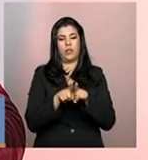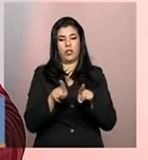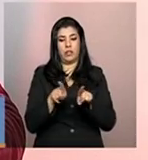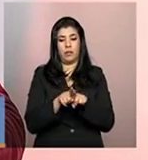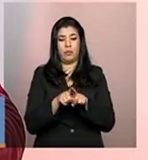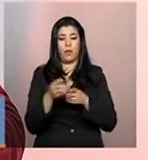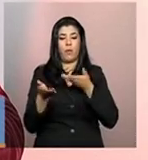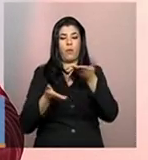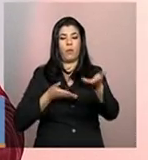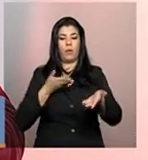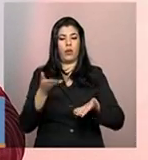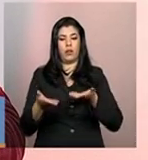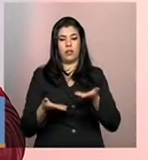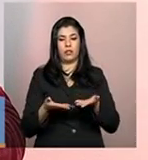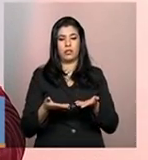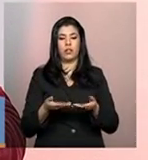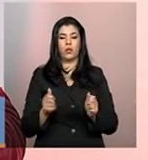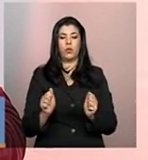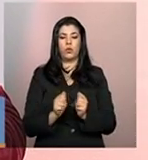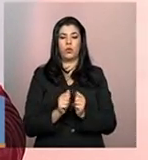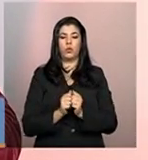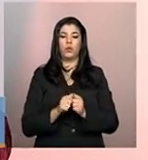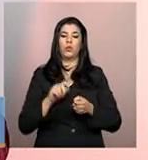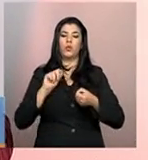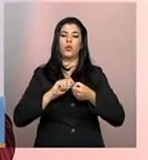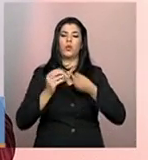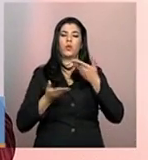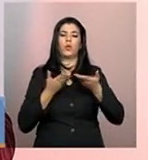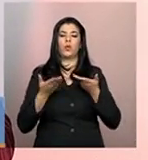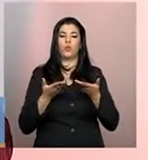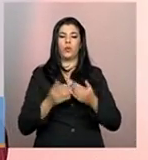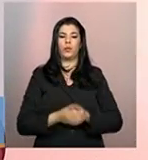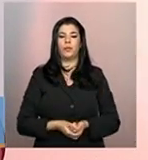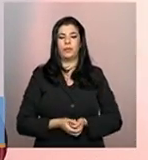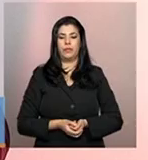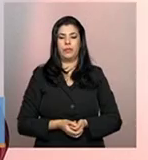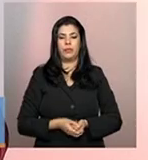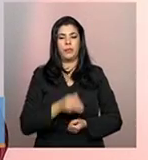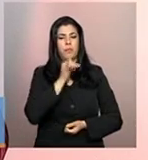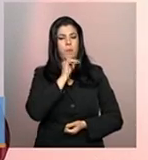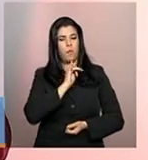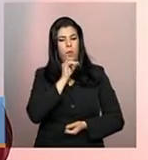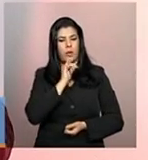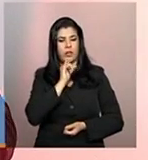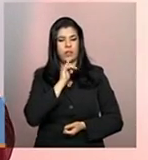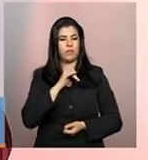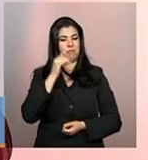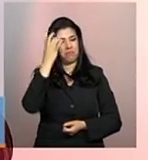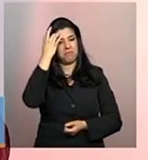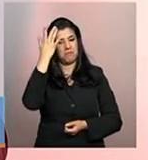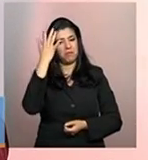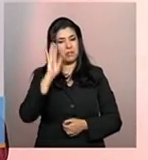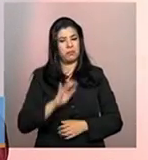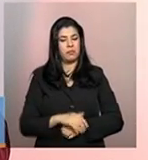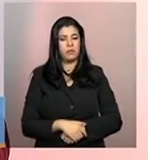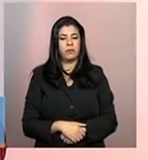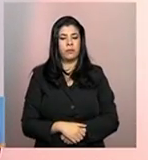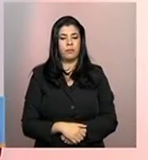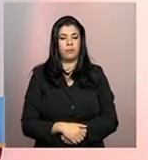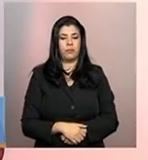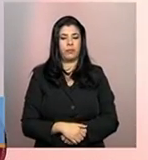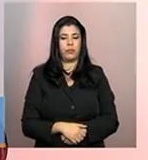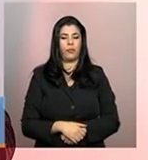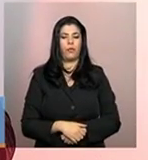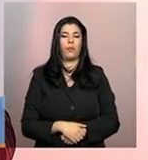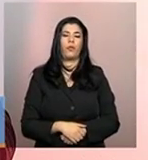dessa oferta com a execução dela. Se ela é feita, vamos dar um exemplo para ficar mais prático. O serviço de